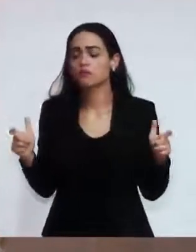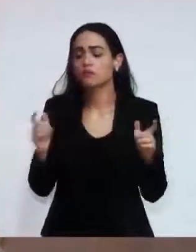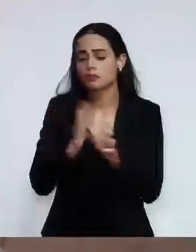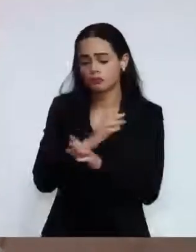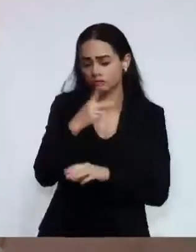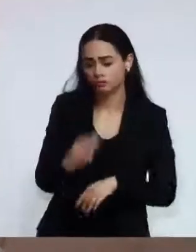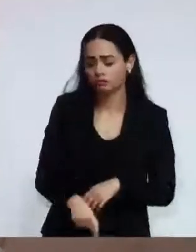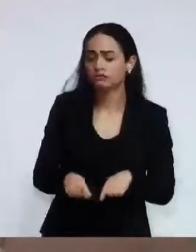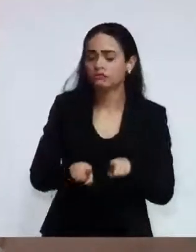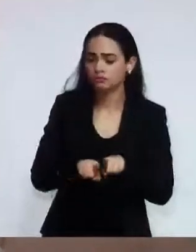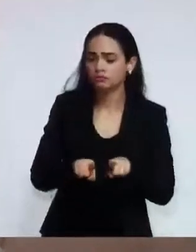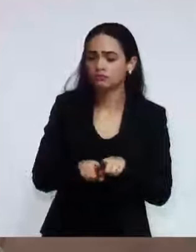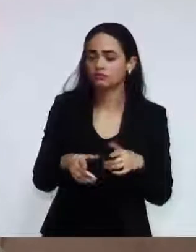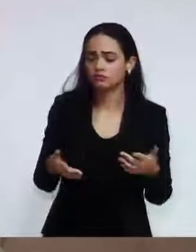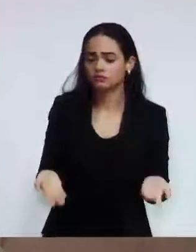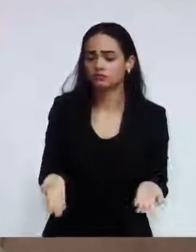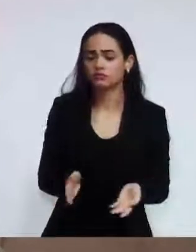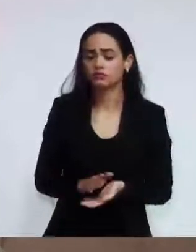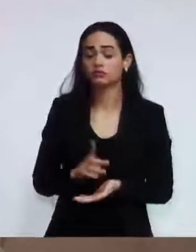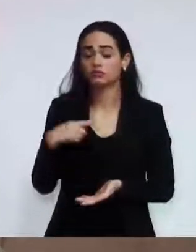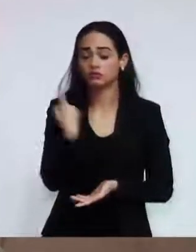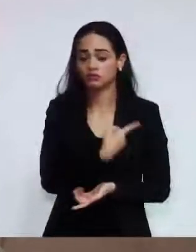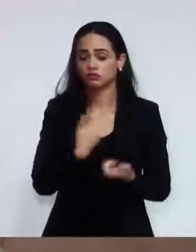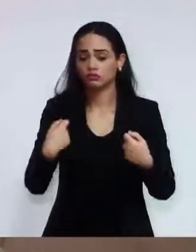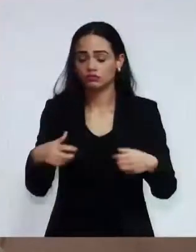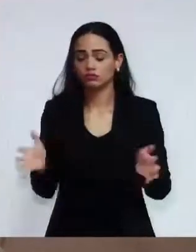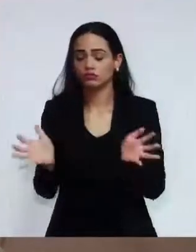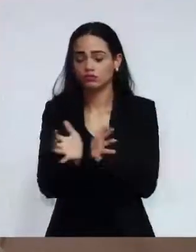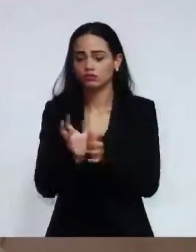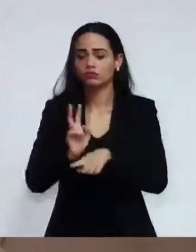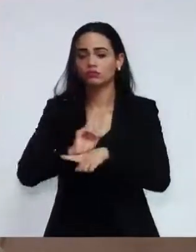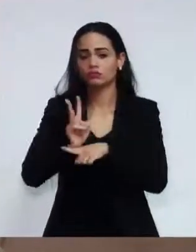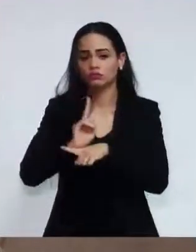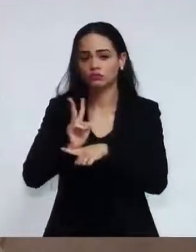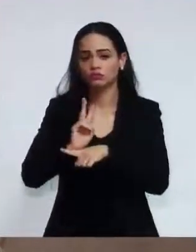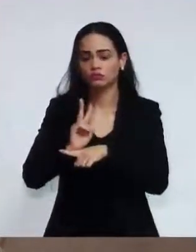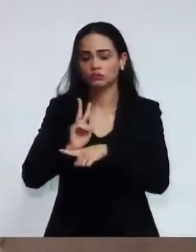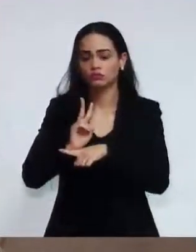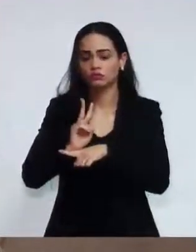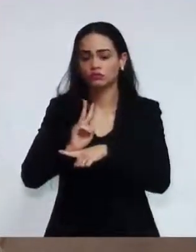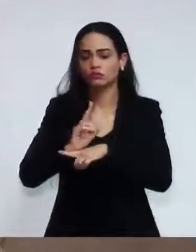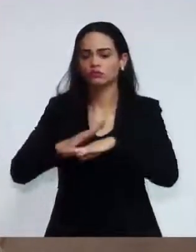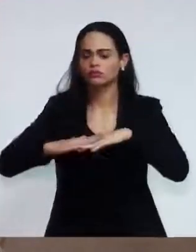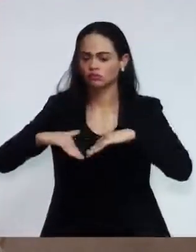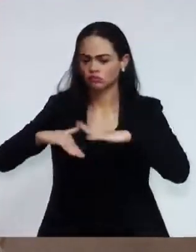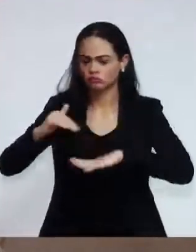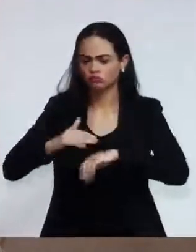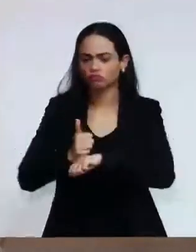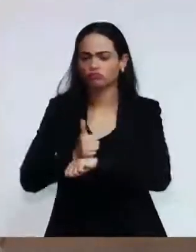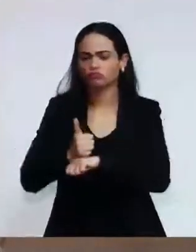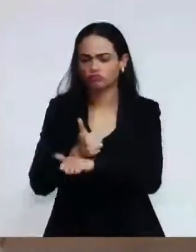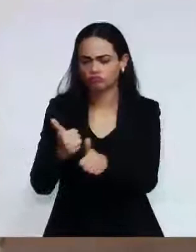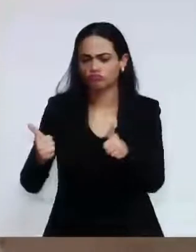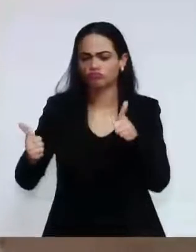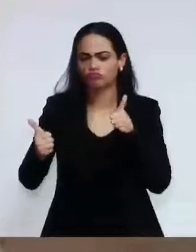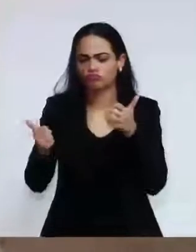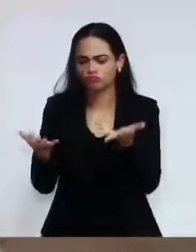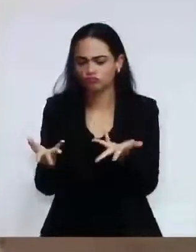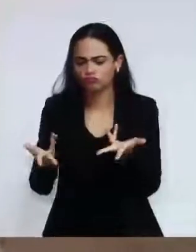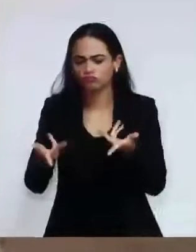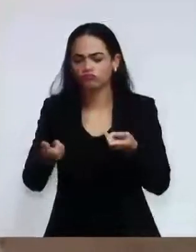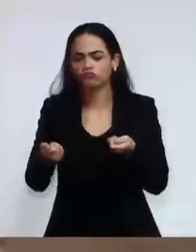precisamos ter uma Guarda cada vez mais qualificada, cada vez mais valorizada,